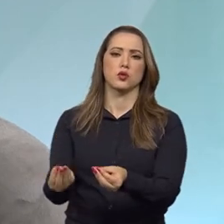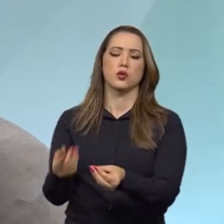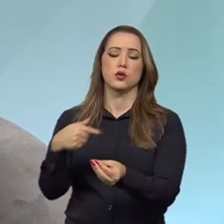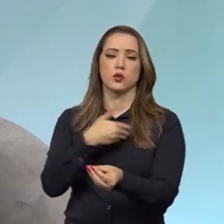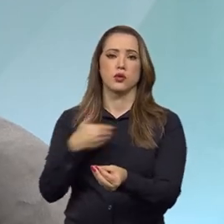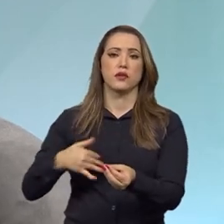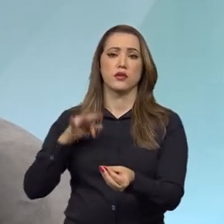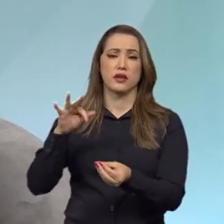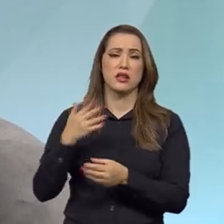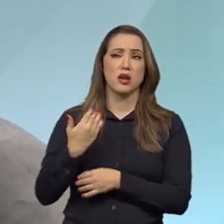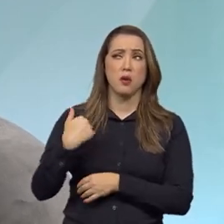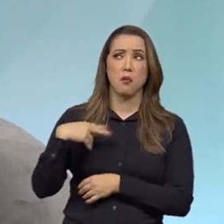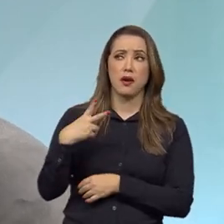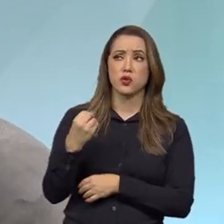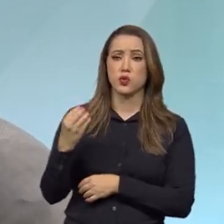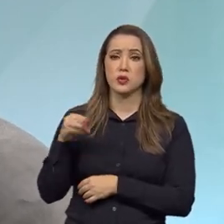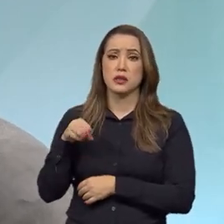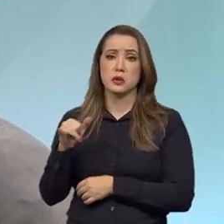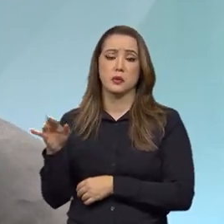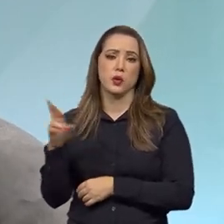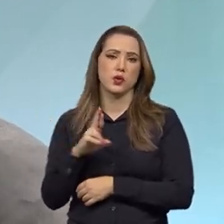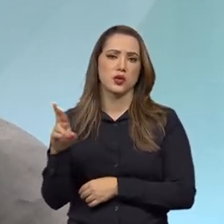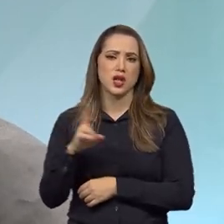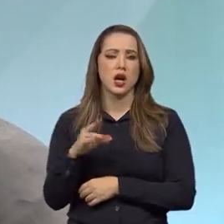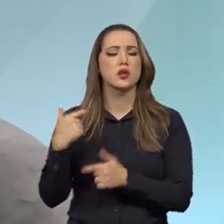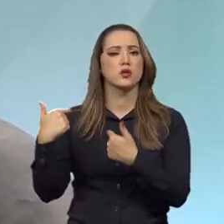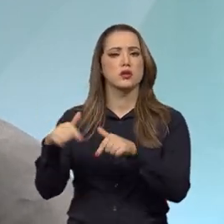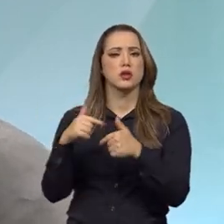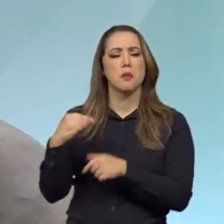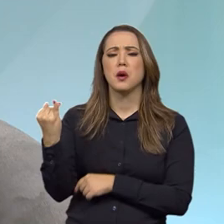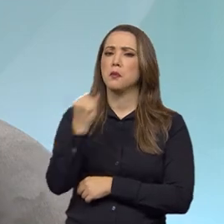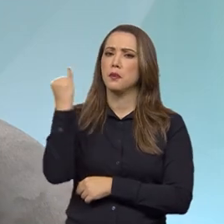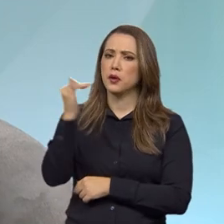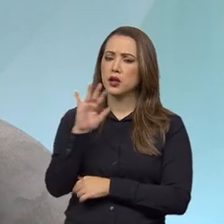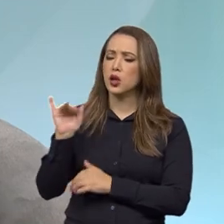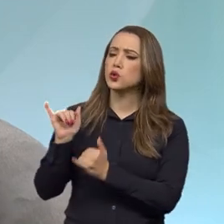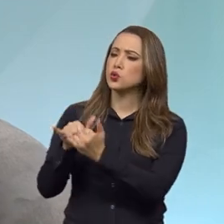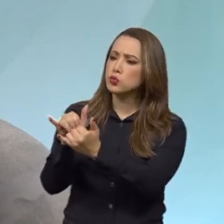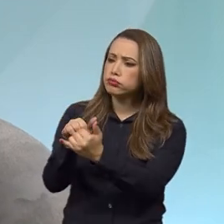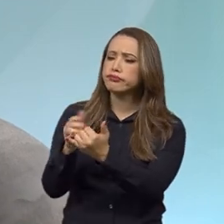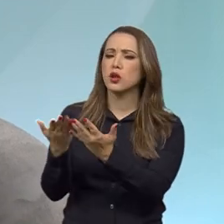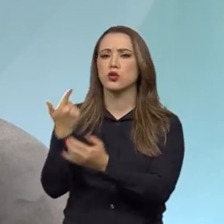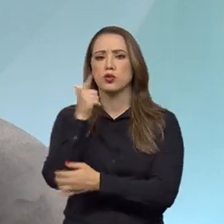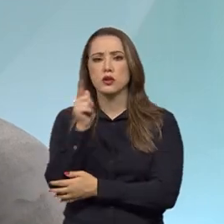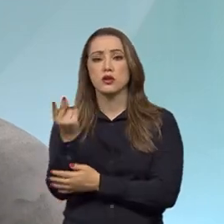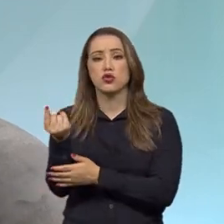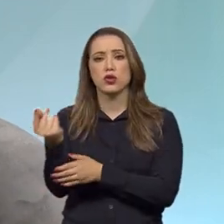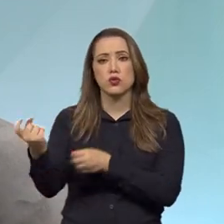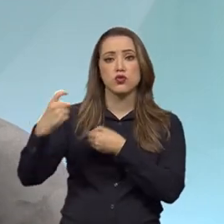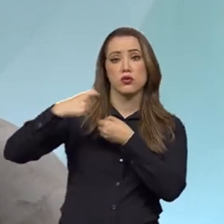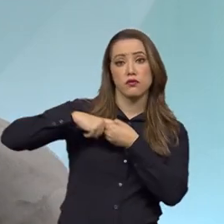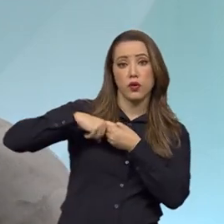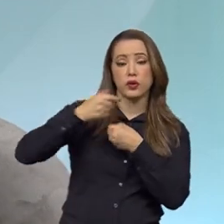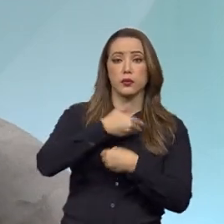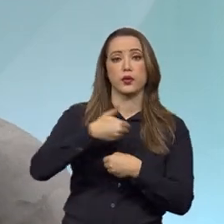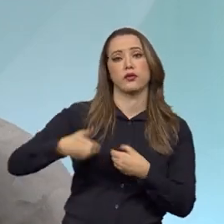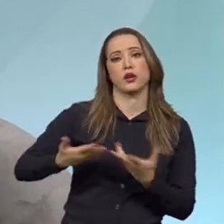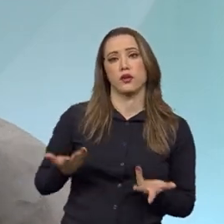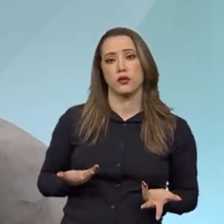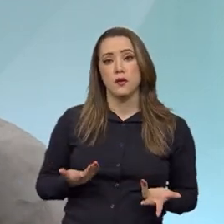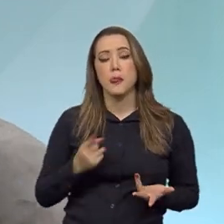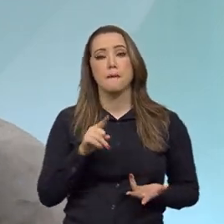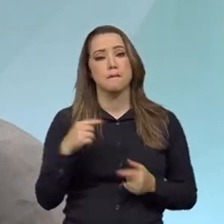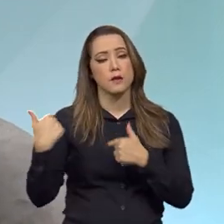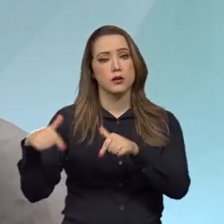200 bilhões de reais, uma atuação interessantíssima, conciliatória e recuperando ativos. Portanto, não só no âmbito judicial,